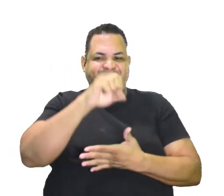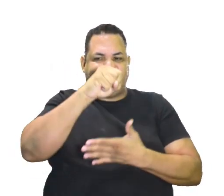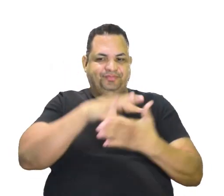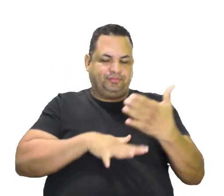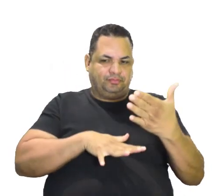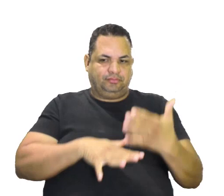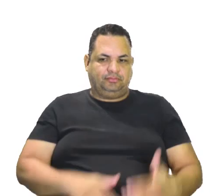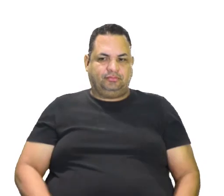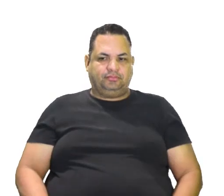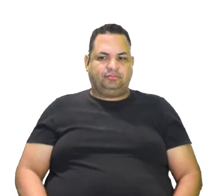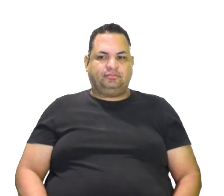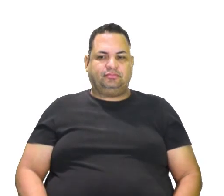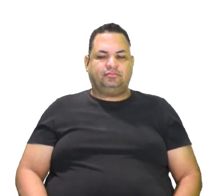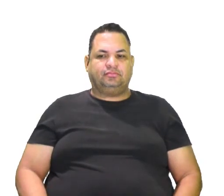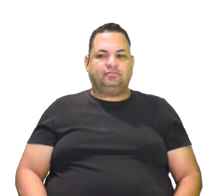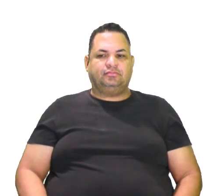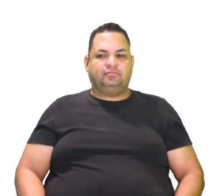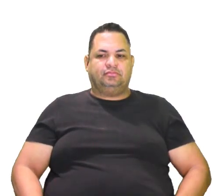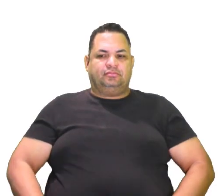analisar.